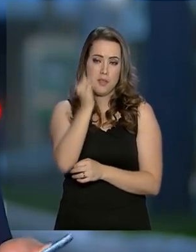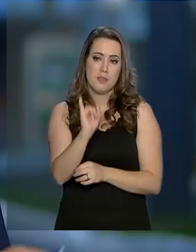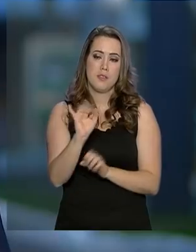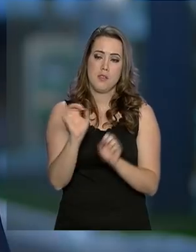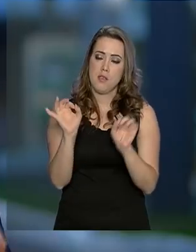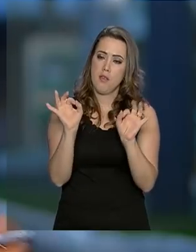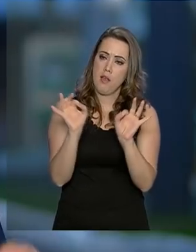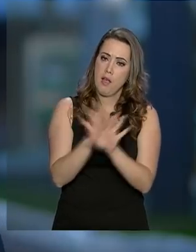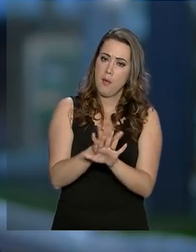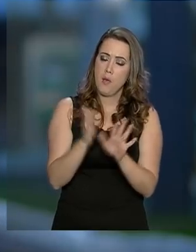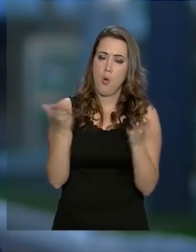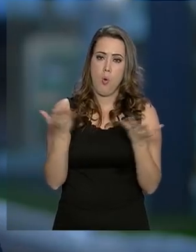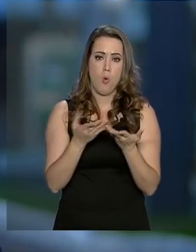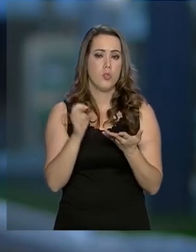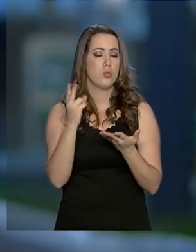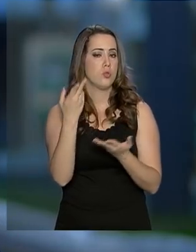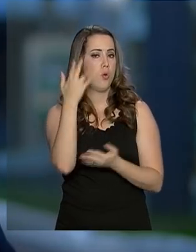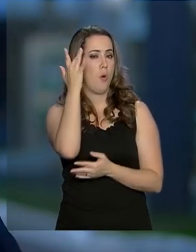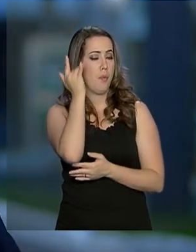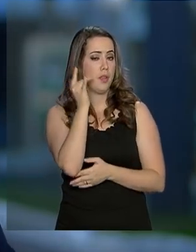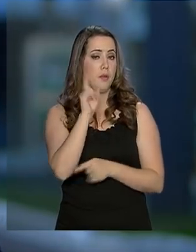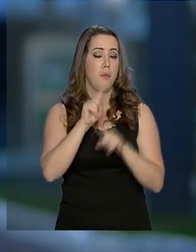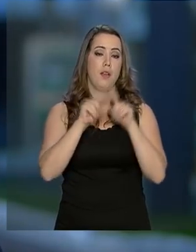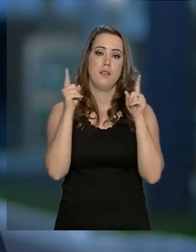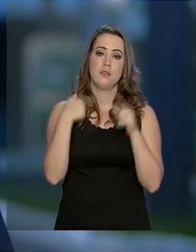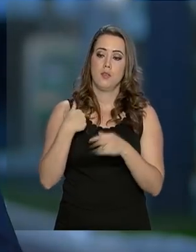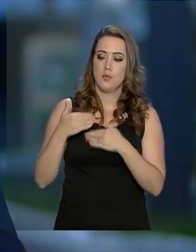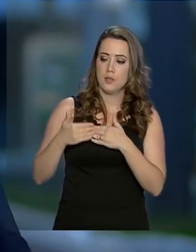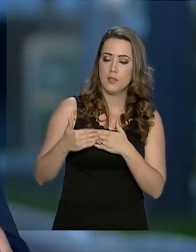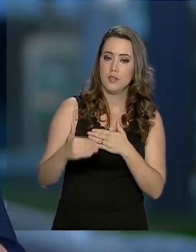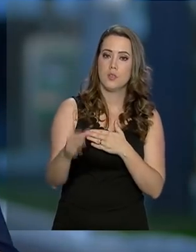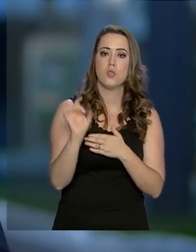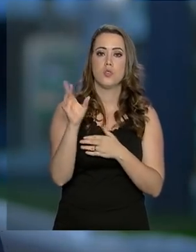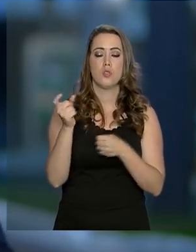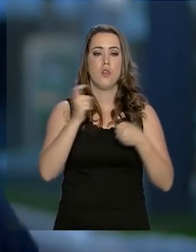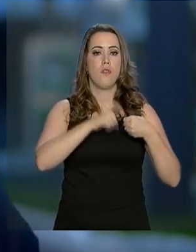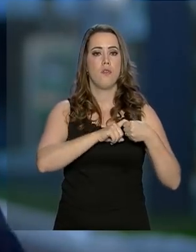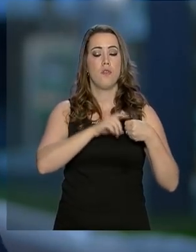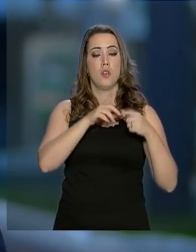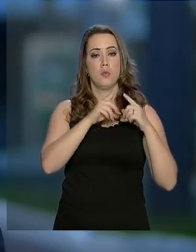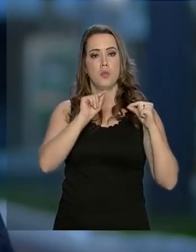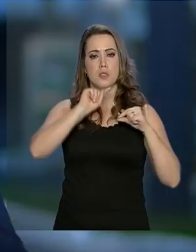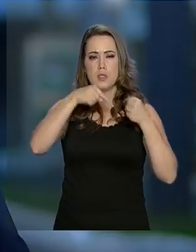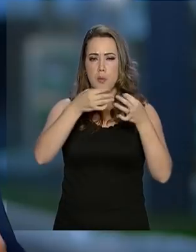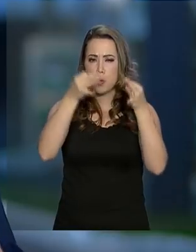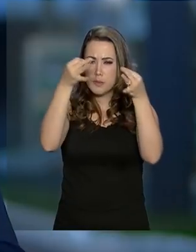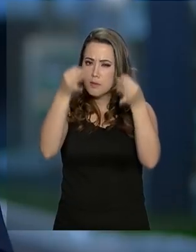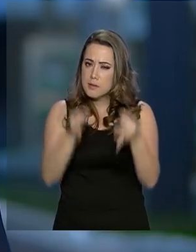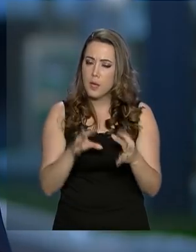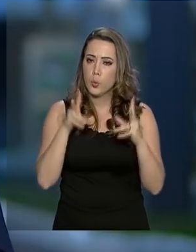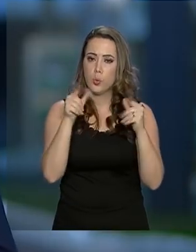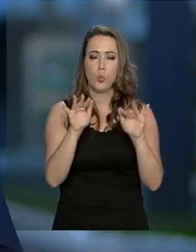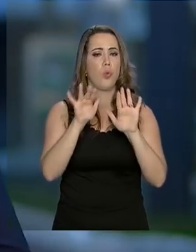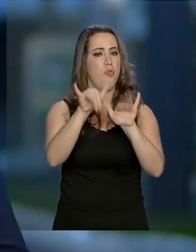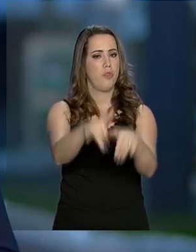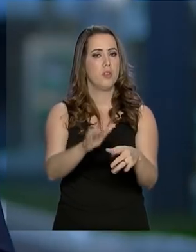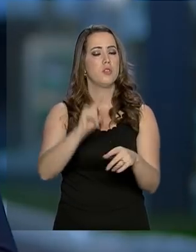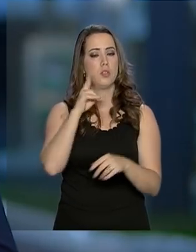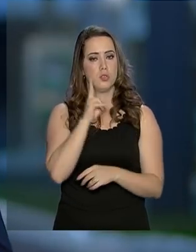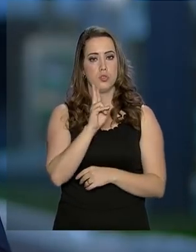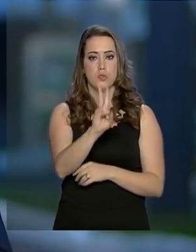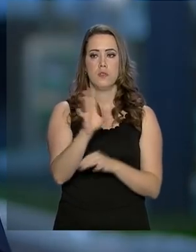termina hoje ou apenas amanhã, nesses últimos detalhes. Mas eu vou ficar por aqui. Eu só volto para Brasília depois que tudo estiver concluído e que a gente possa